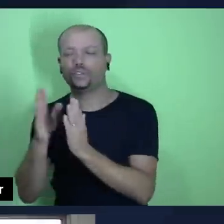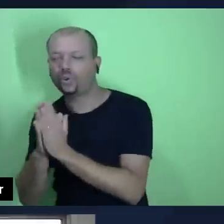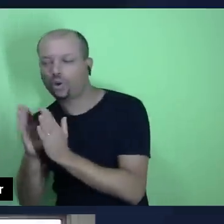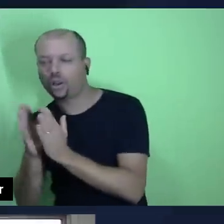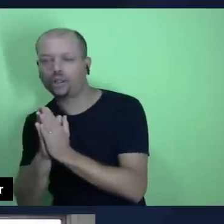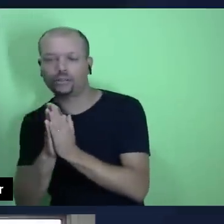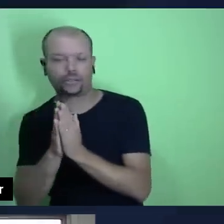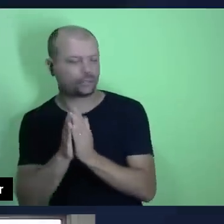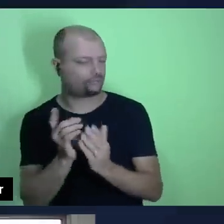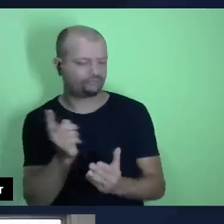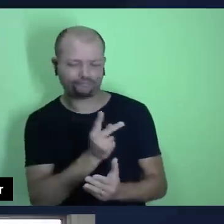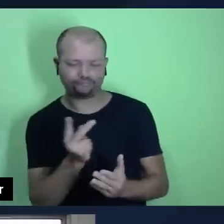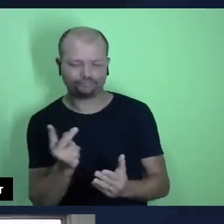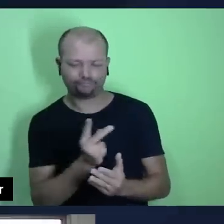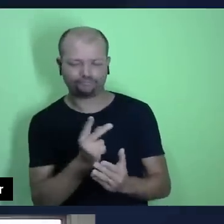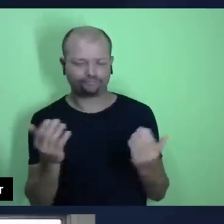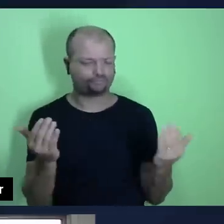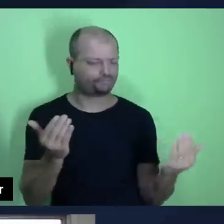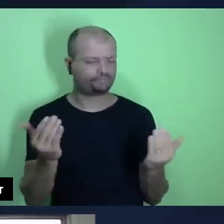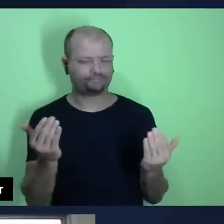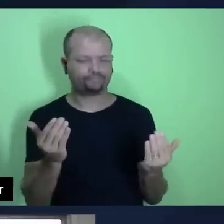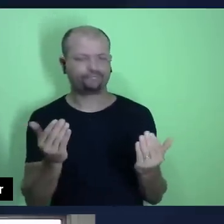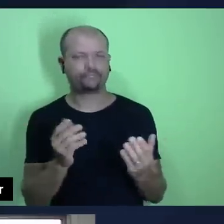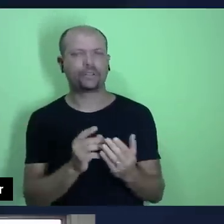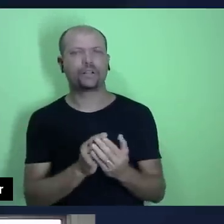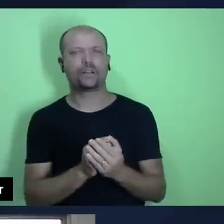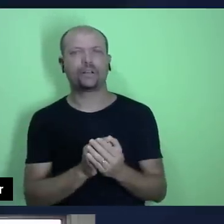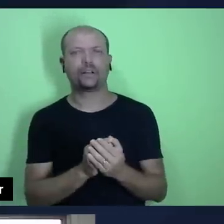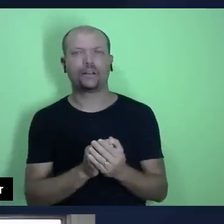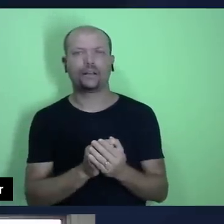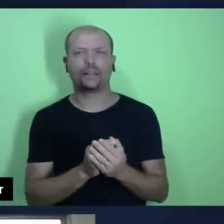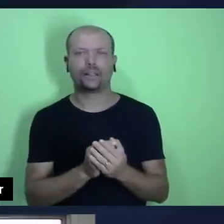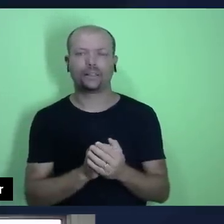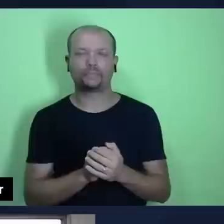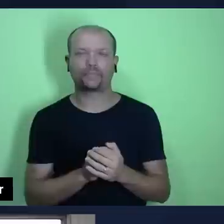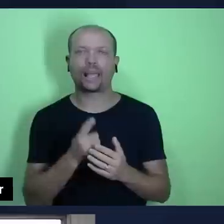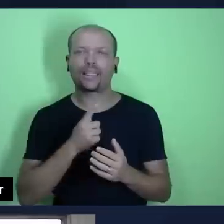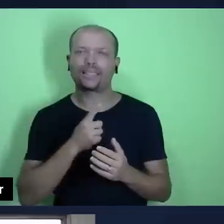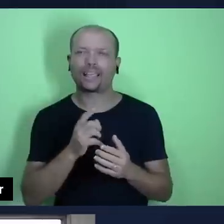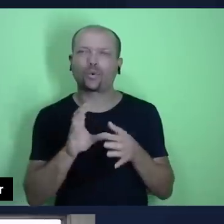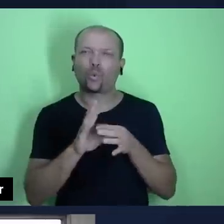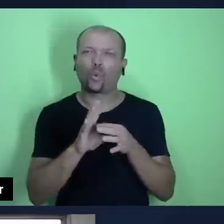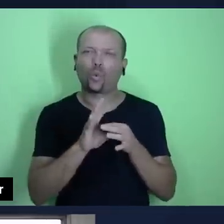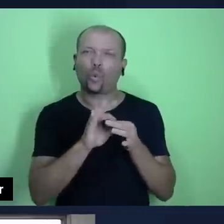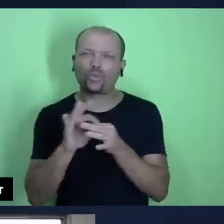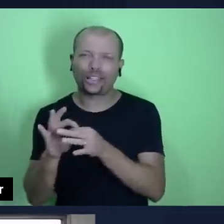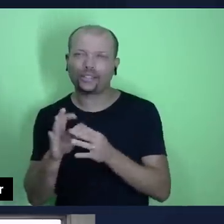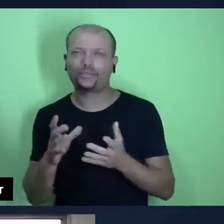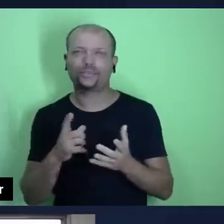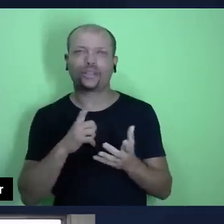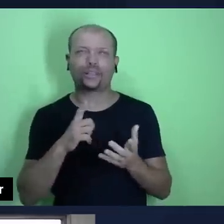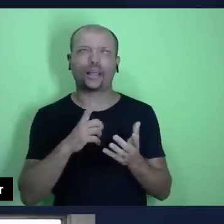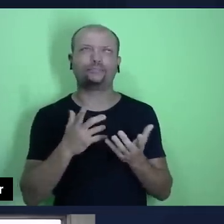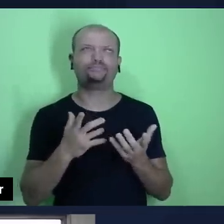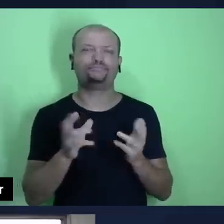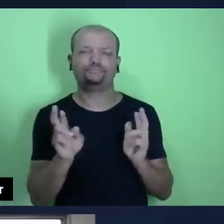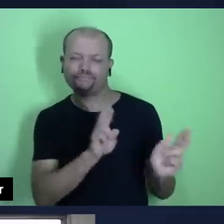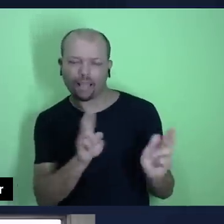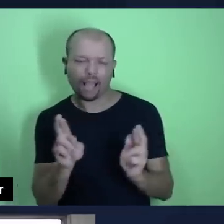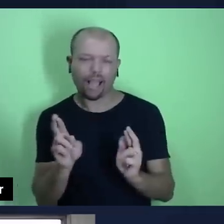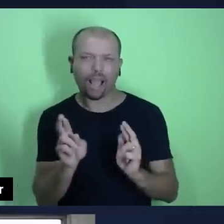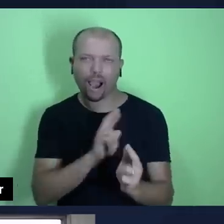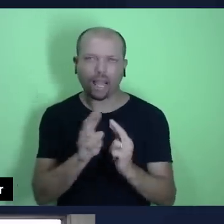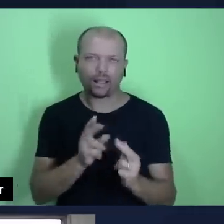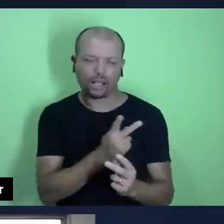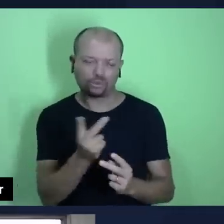oração e a doação? Esses dois, essas duas atividades na vida do cristão, podemos dizer que elas andam juntas?